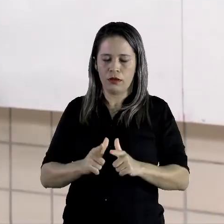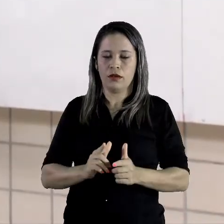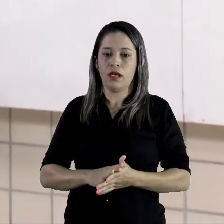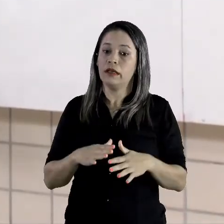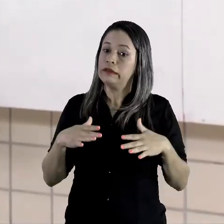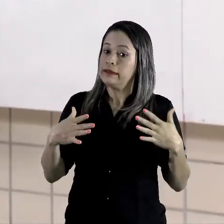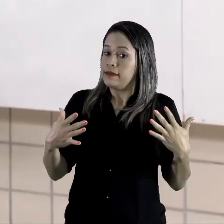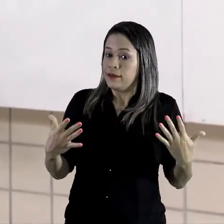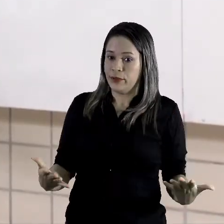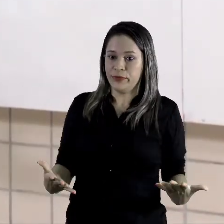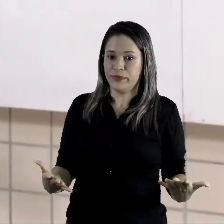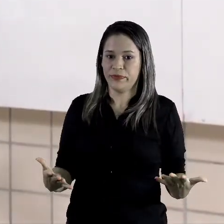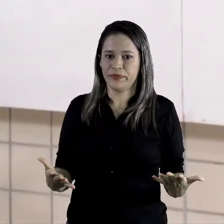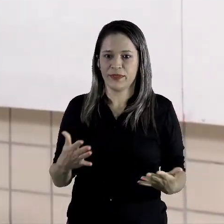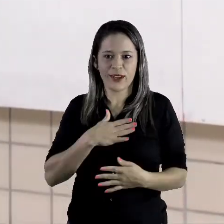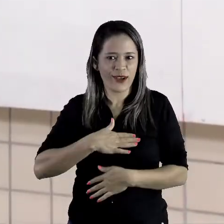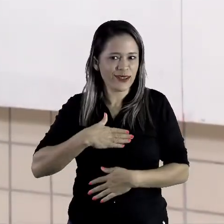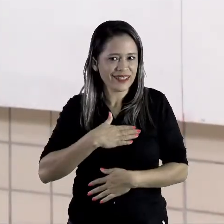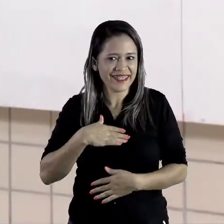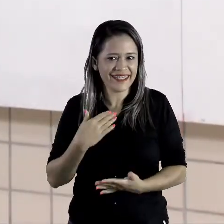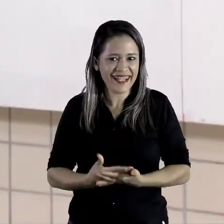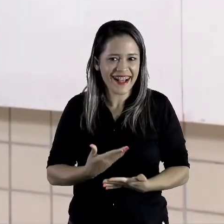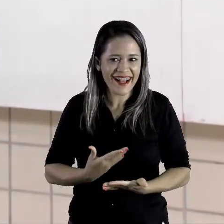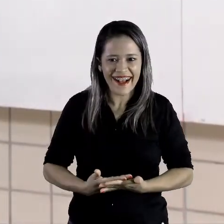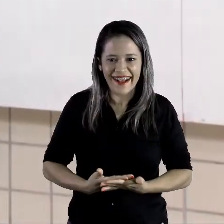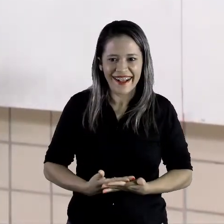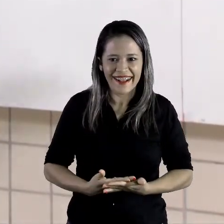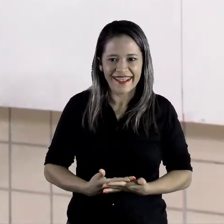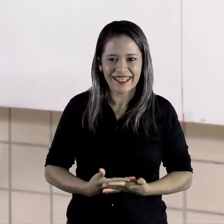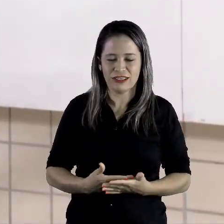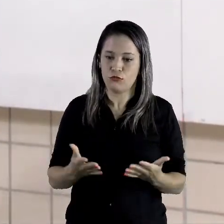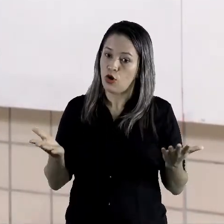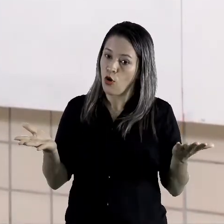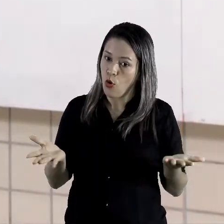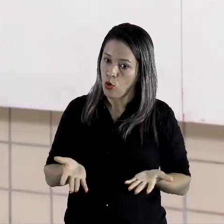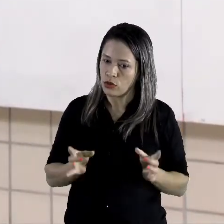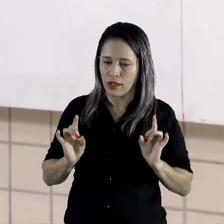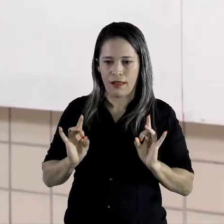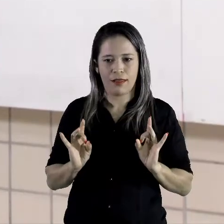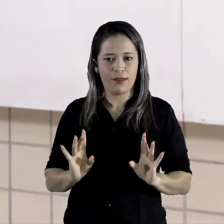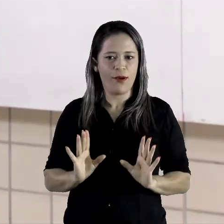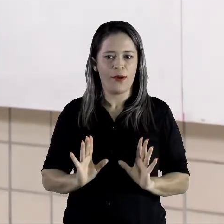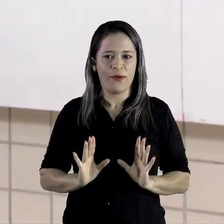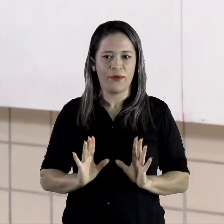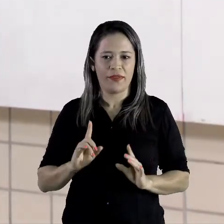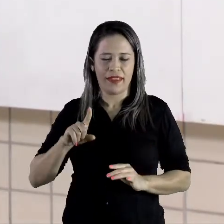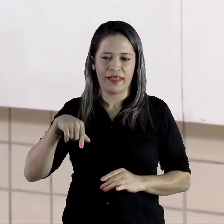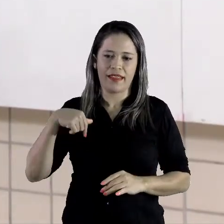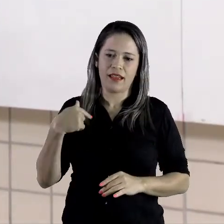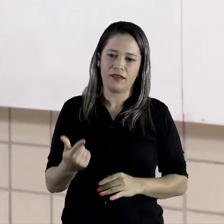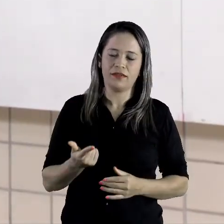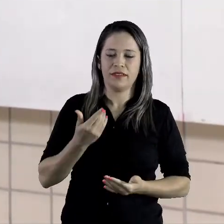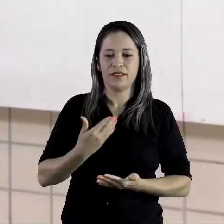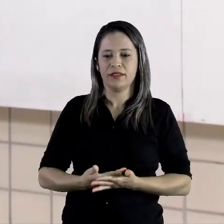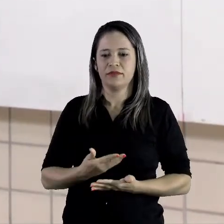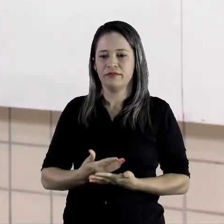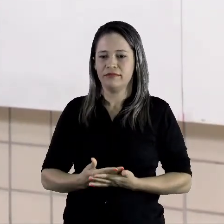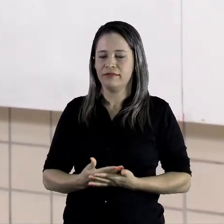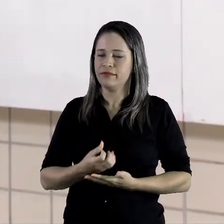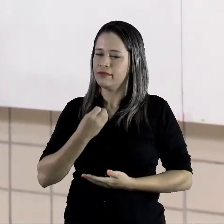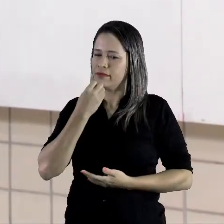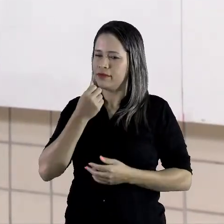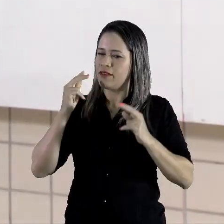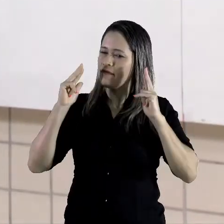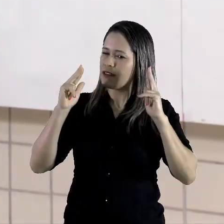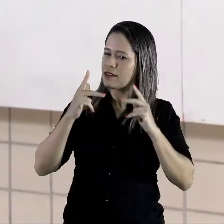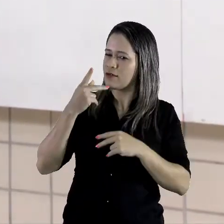gostaram da aula? Por hoje é só. Até a próxima aula. Divirta-se aí com a